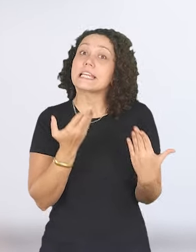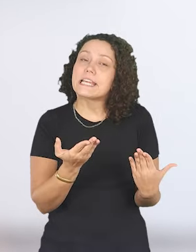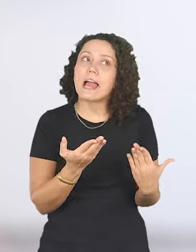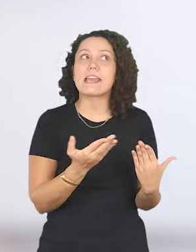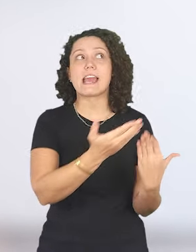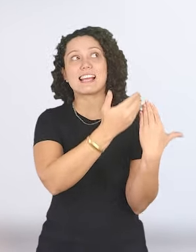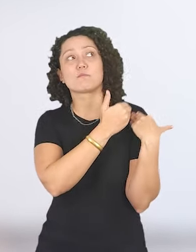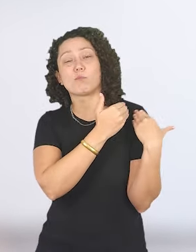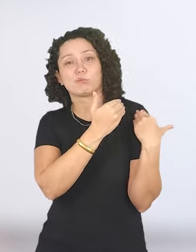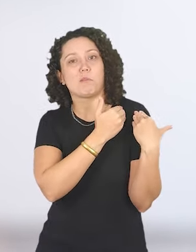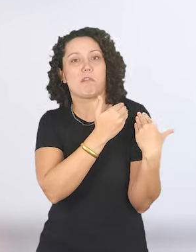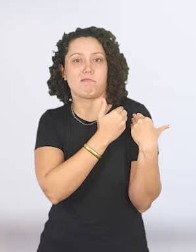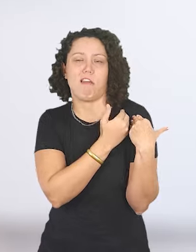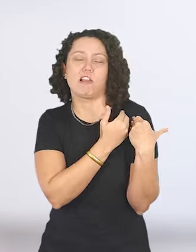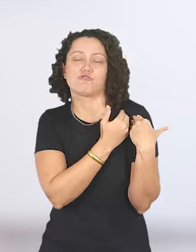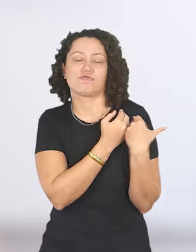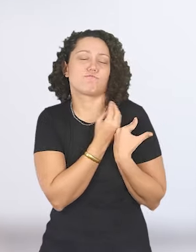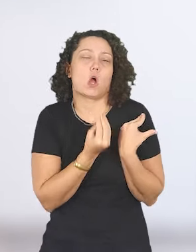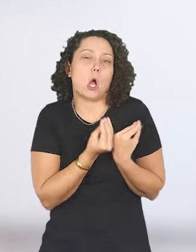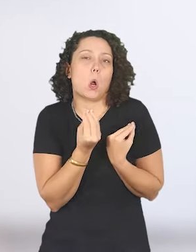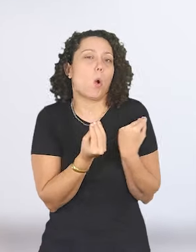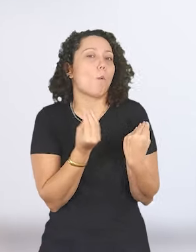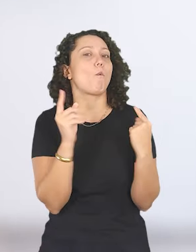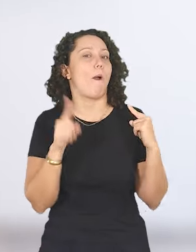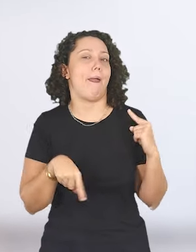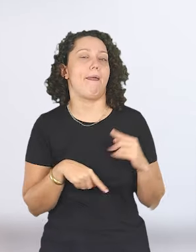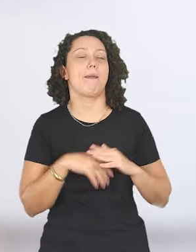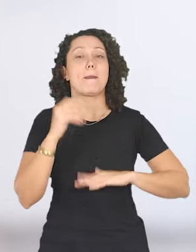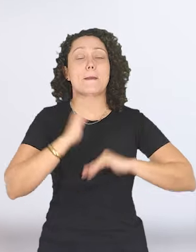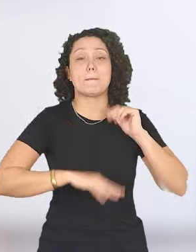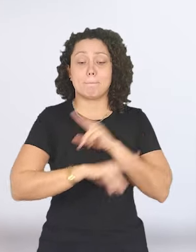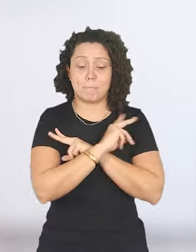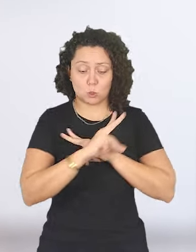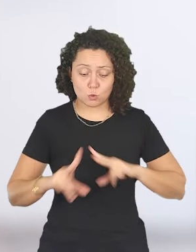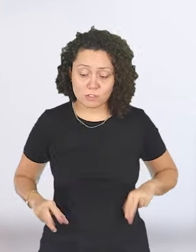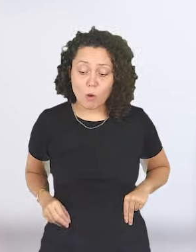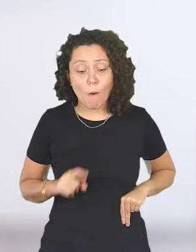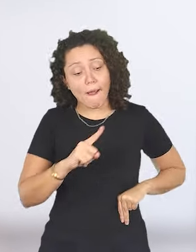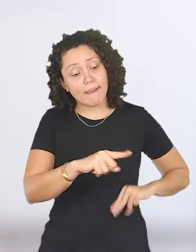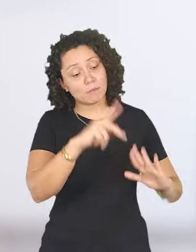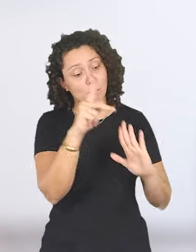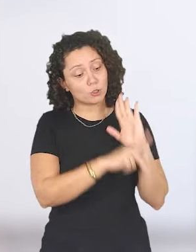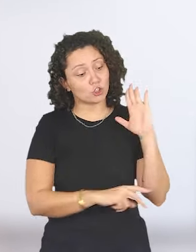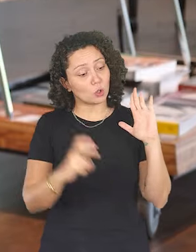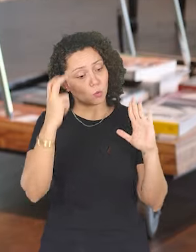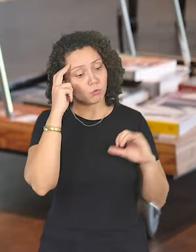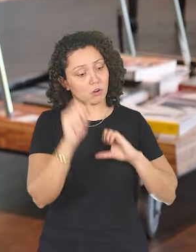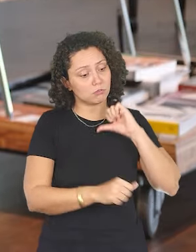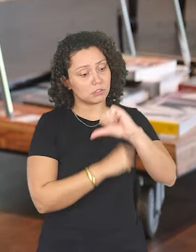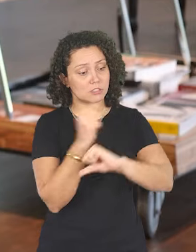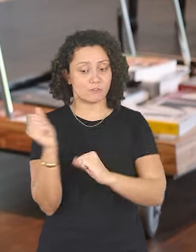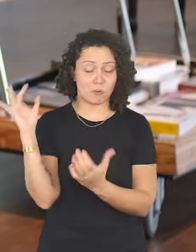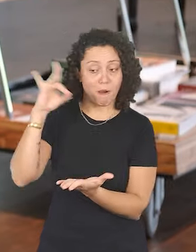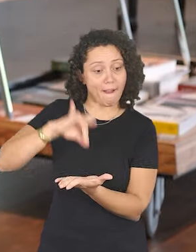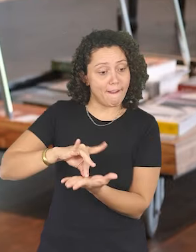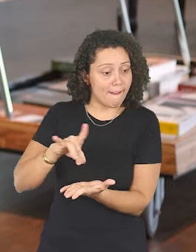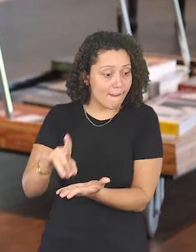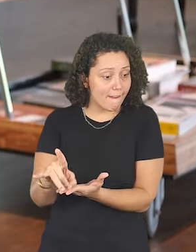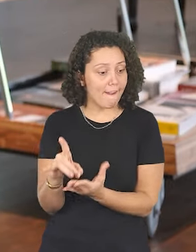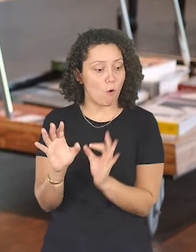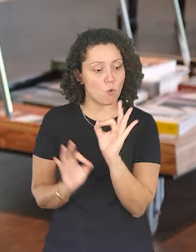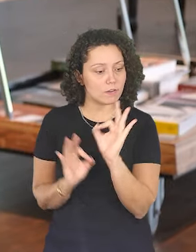produtor é, como eu poderia dizer, é colocar aquele projeto cultural em pé. Então,